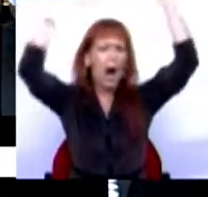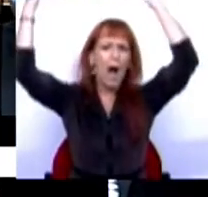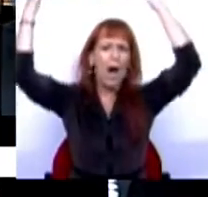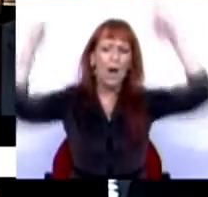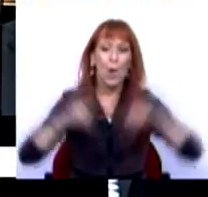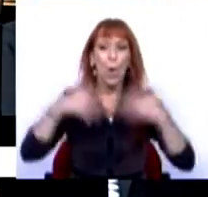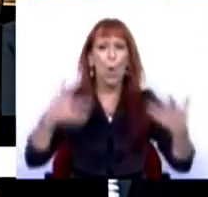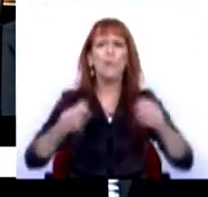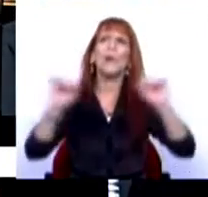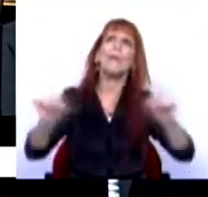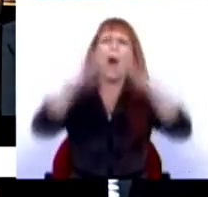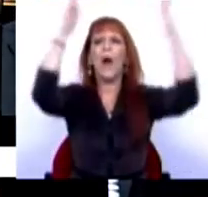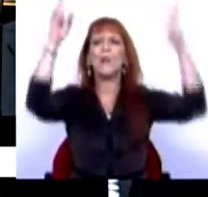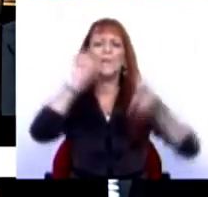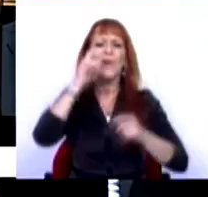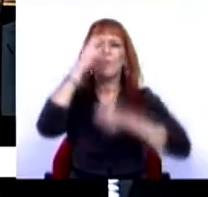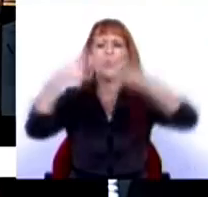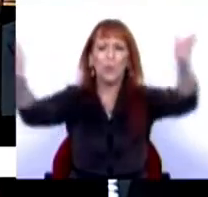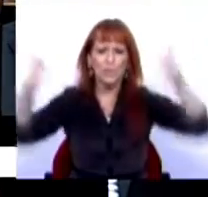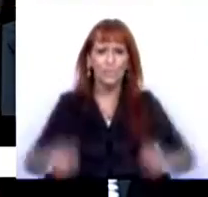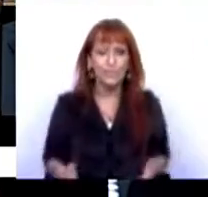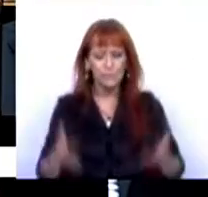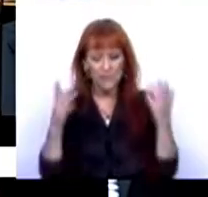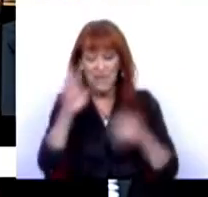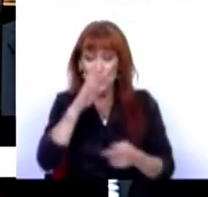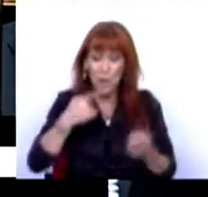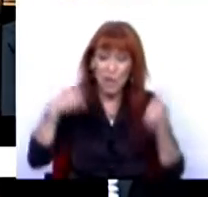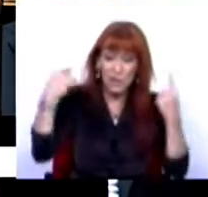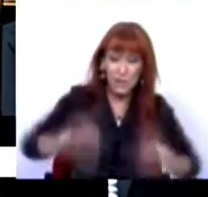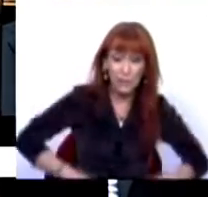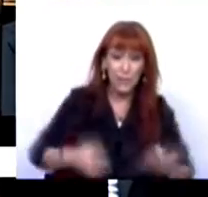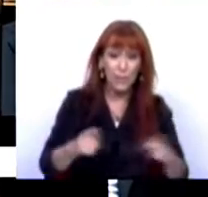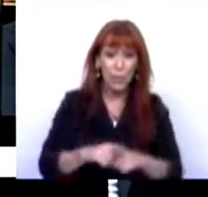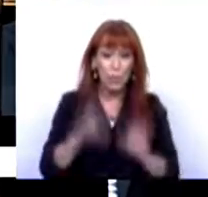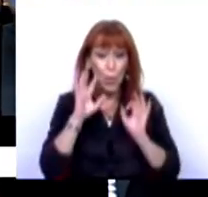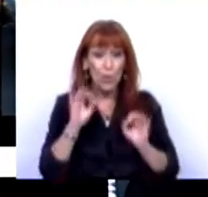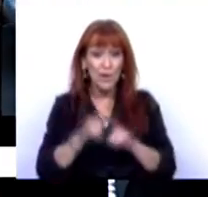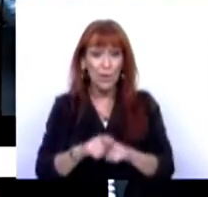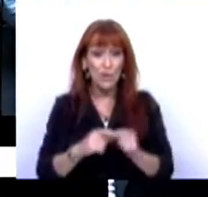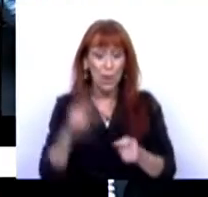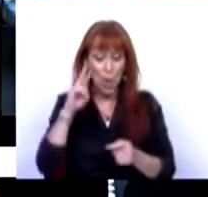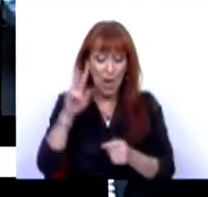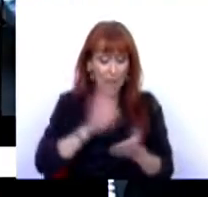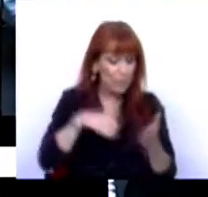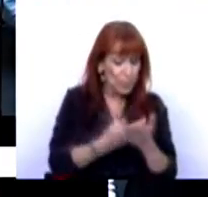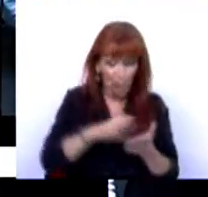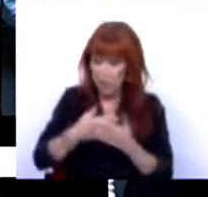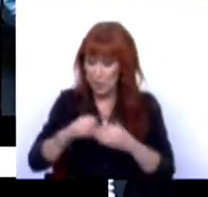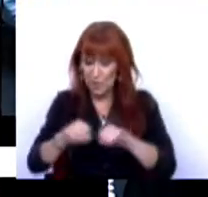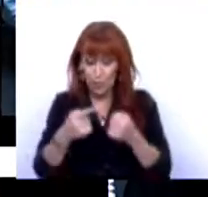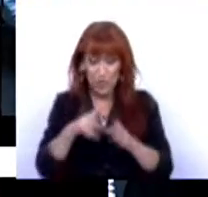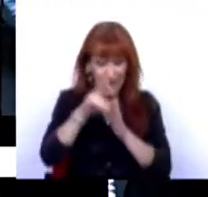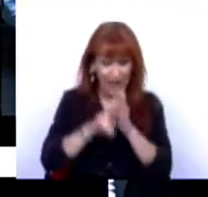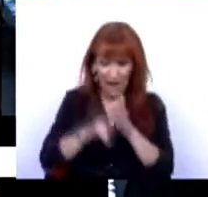dizer, pois claro, defender as populações. Bem, se nós tivéssemos o cuidado de olhar para as propostas destes partidos, com estas